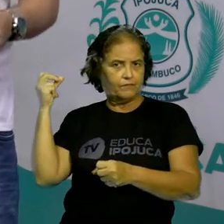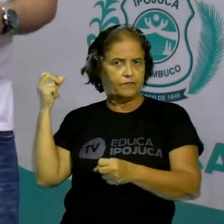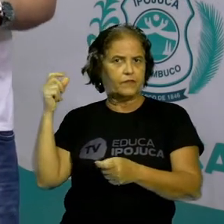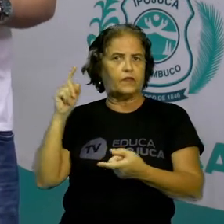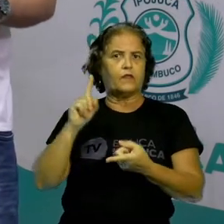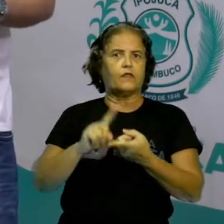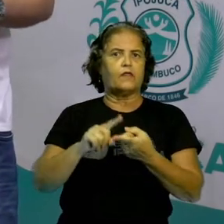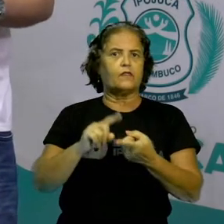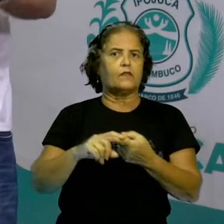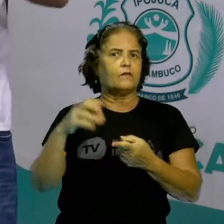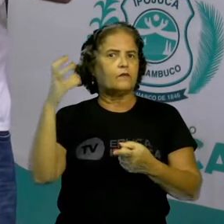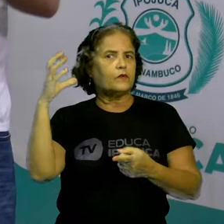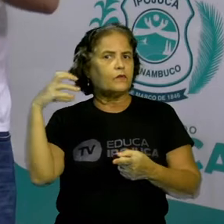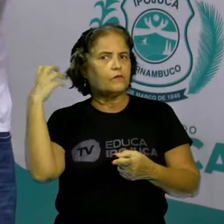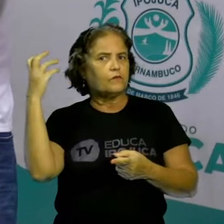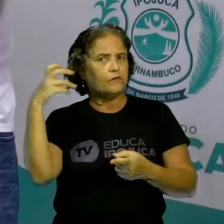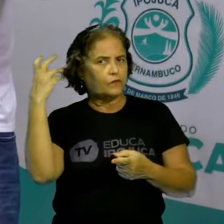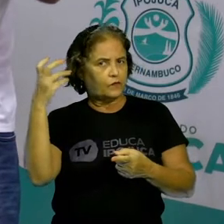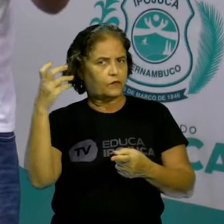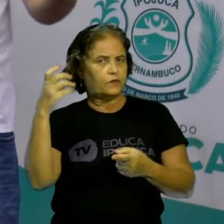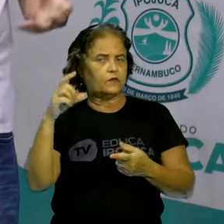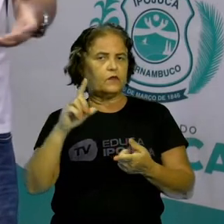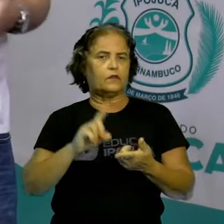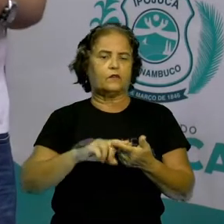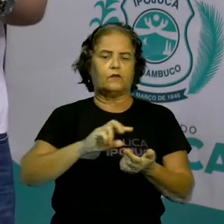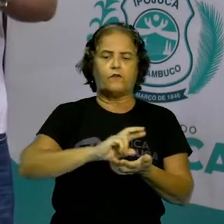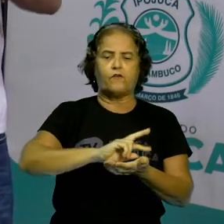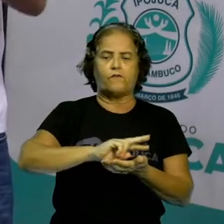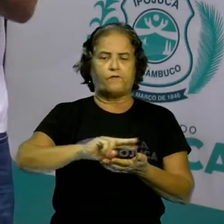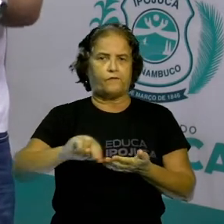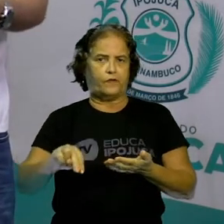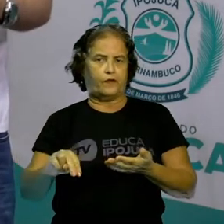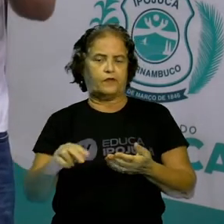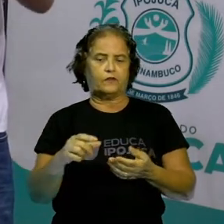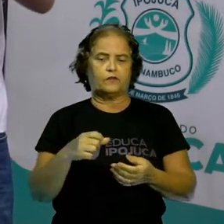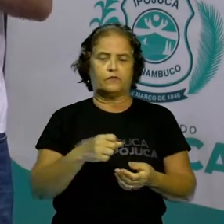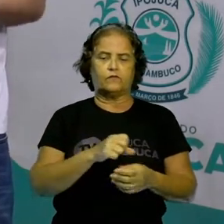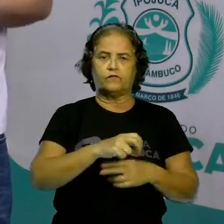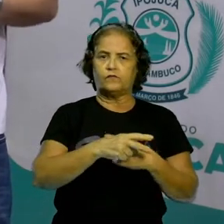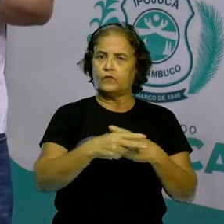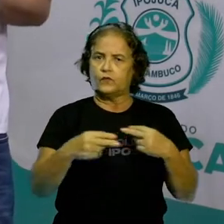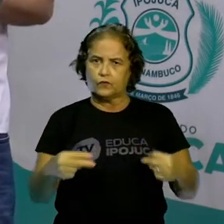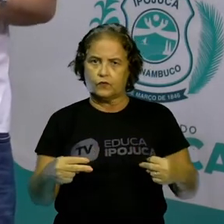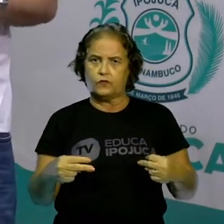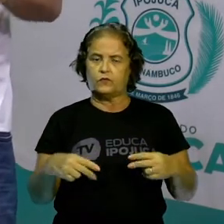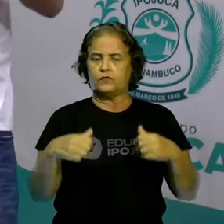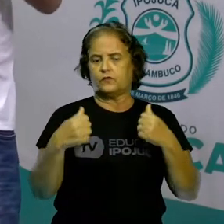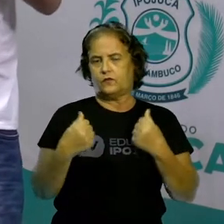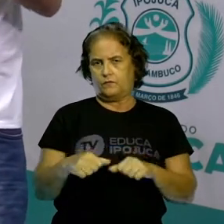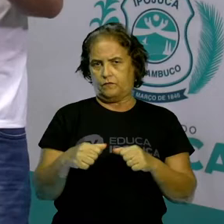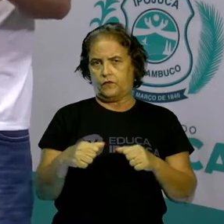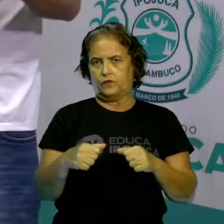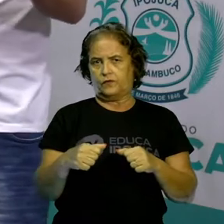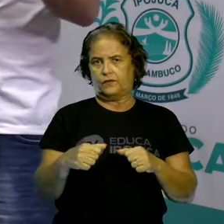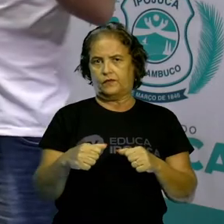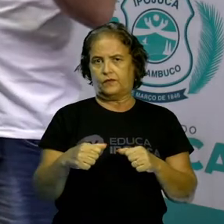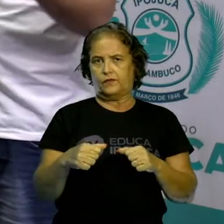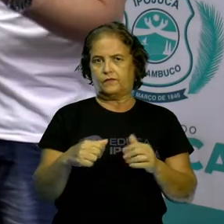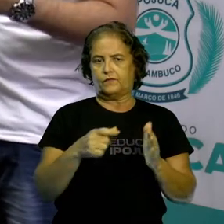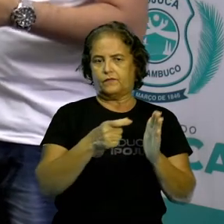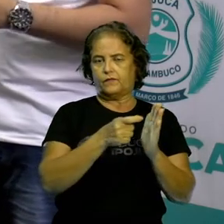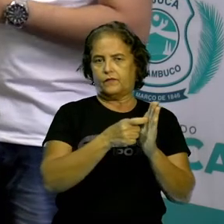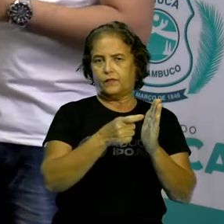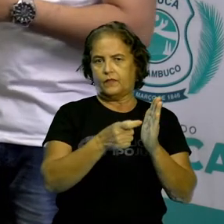música, nós temos uma variedade de elementos que podem ser considerados patrimônio